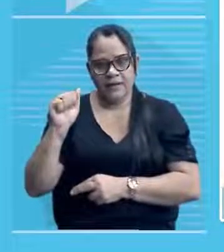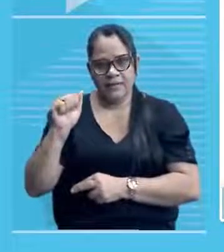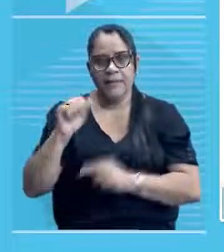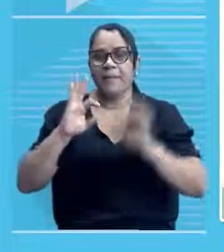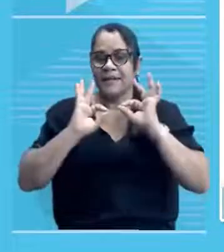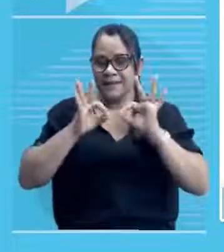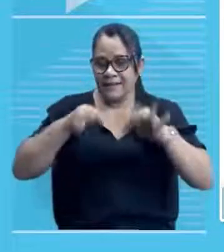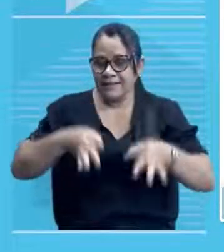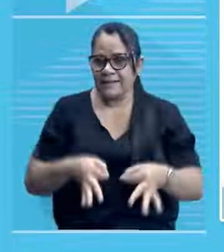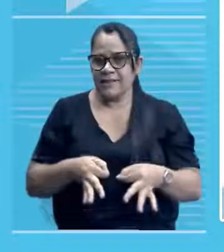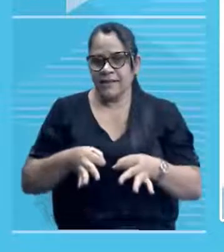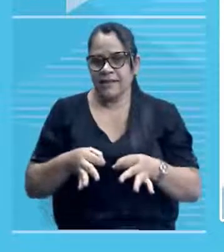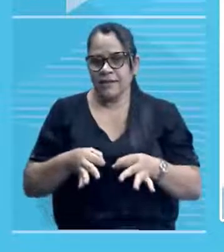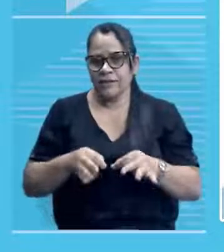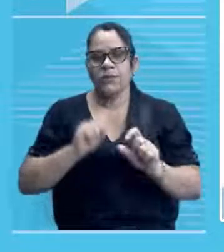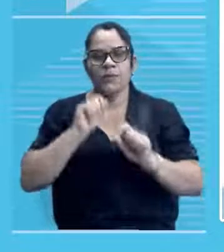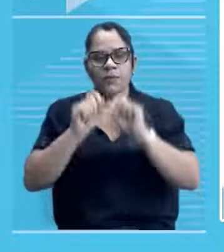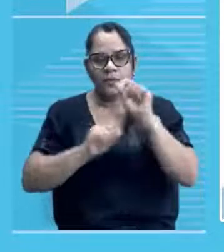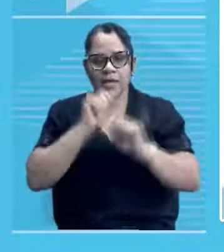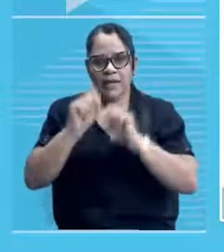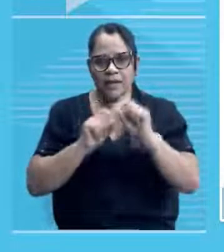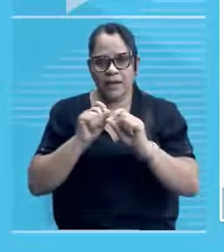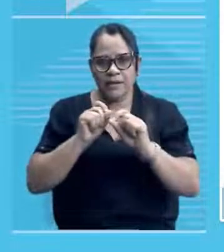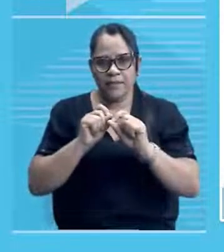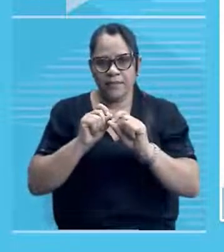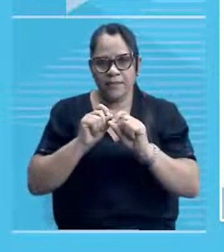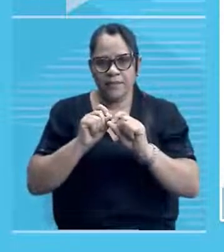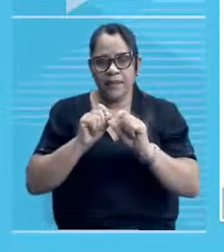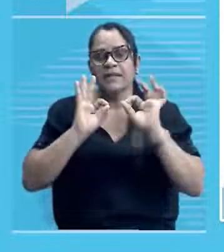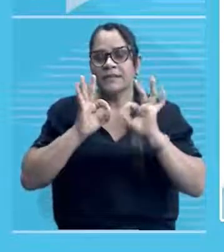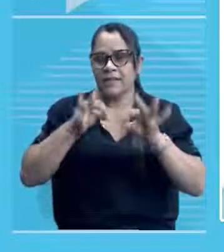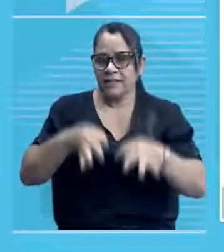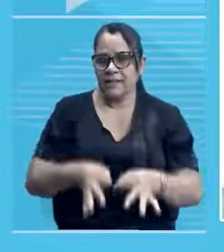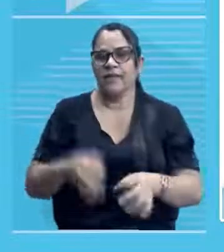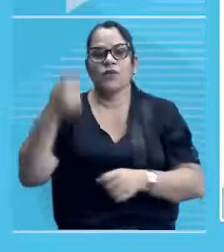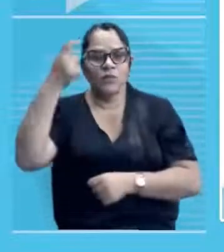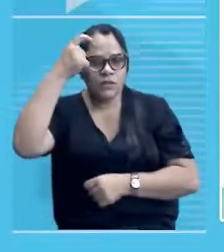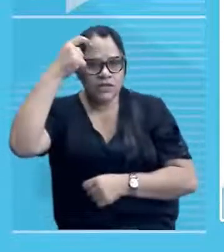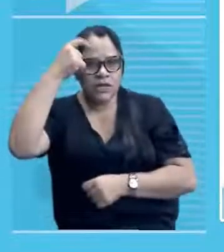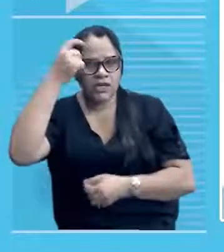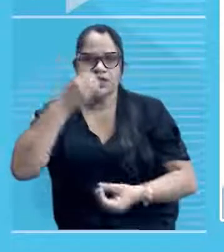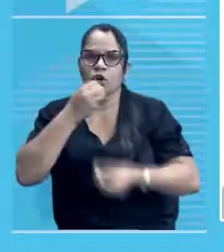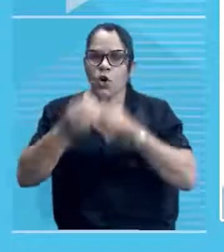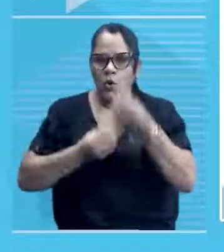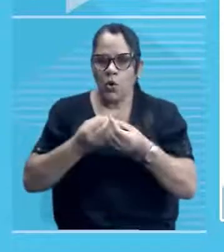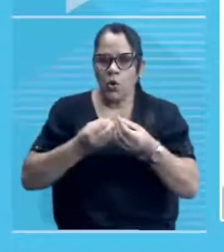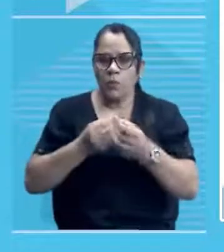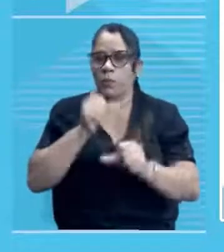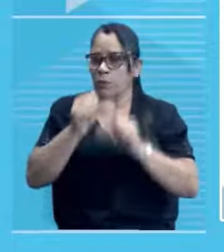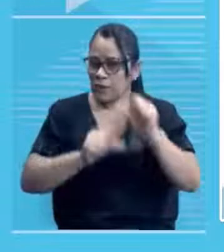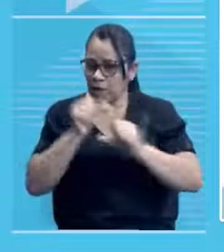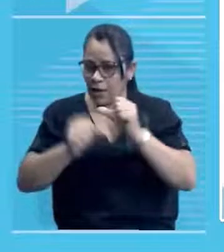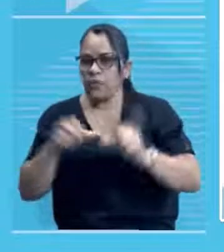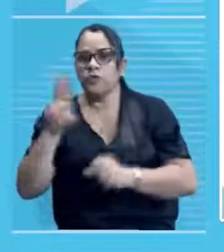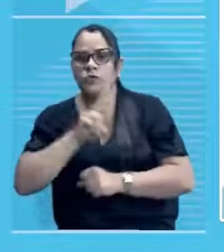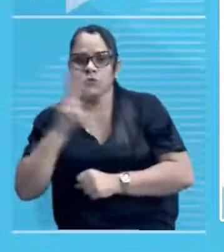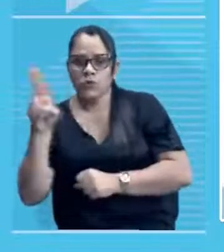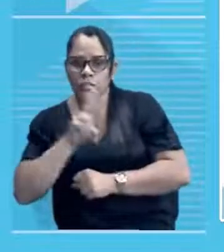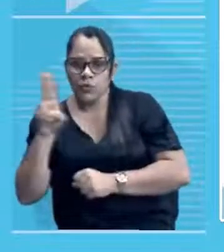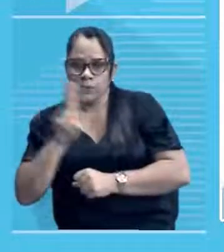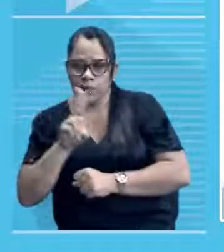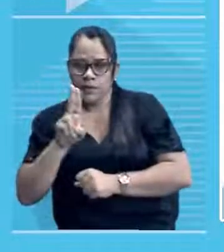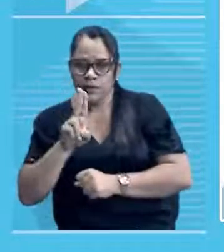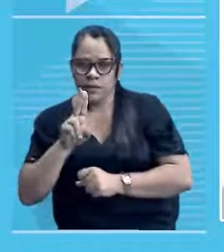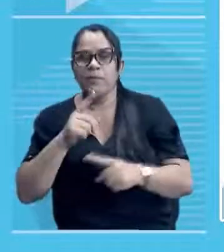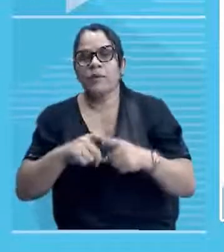Nada mais justo e certeiro, Consciente, tá? Em trocar, mudar o nome, né? Afinal de contas, Domingo Jorge